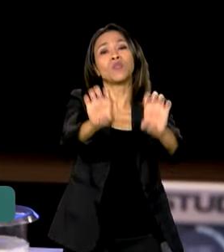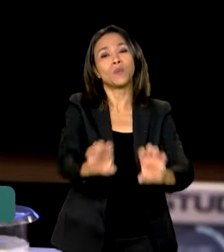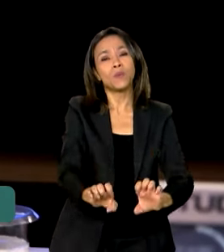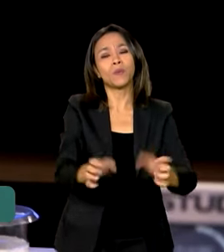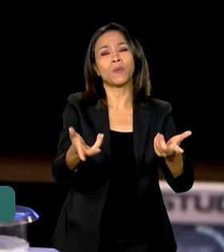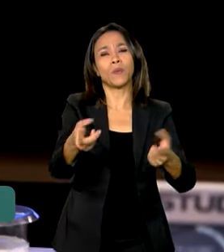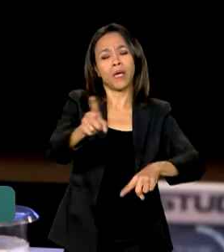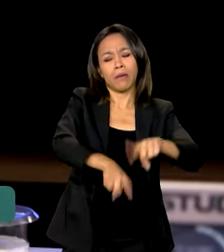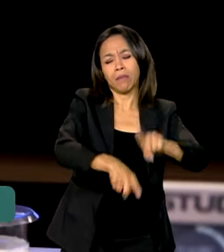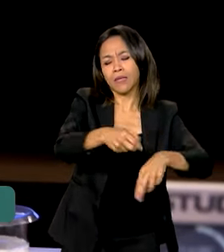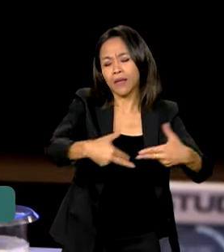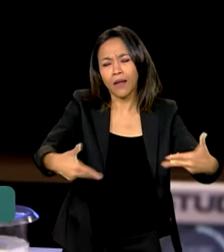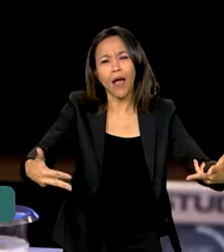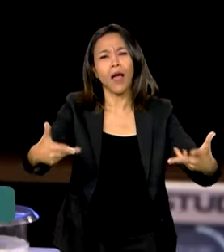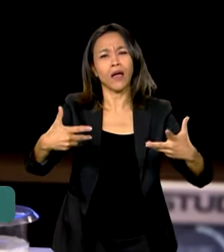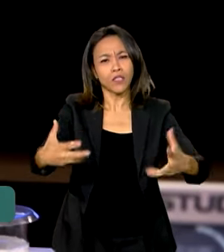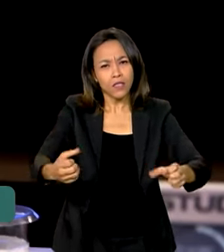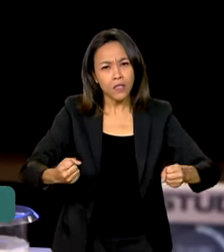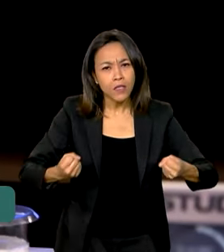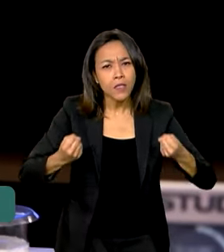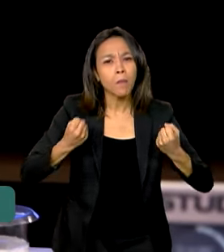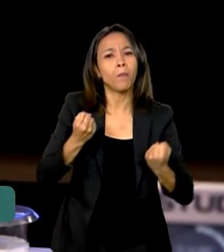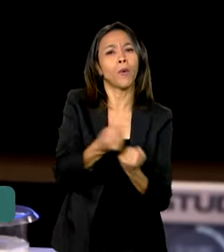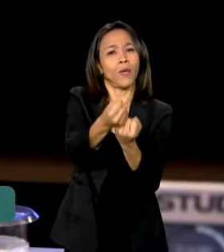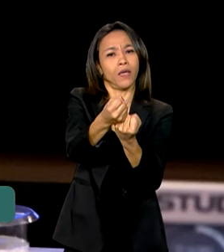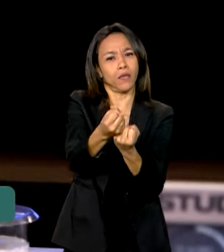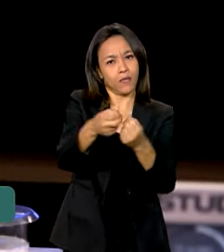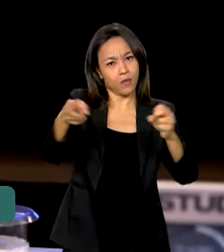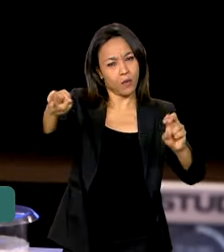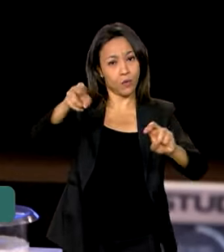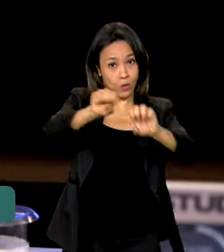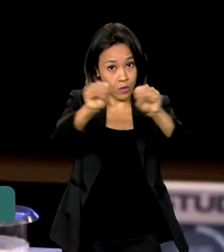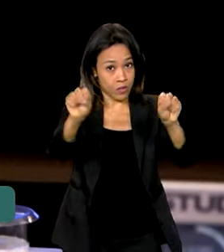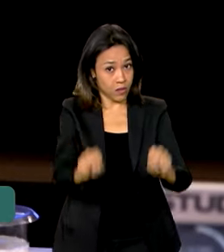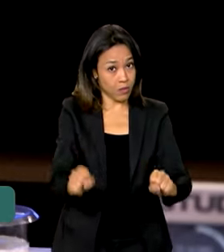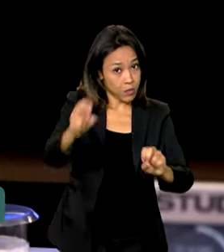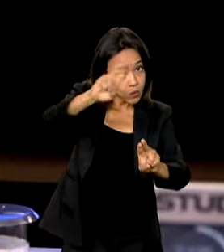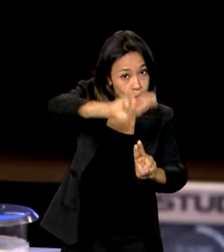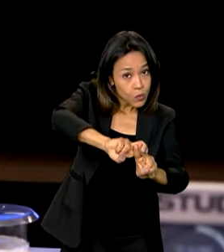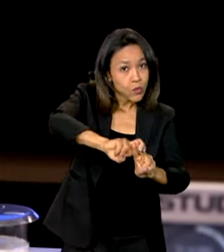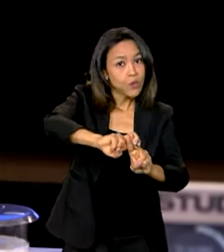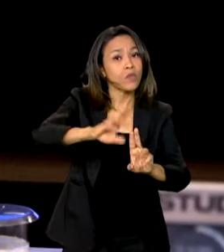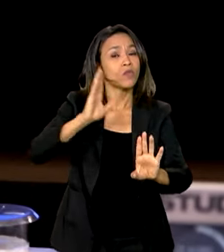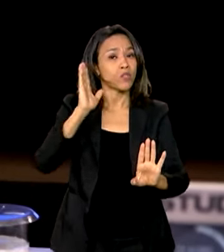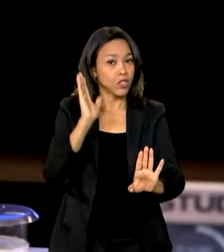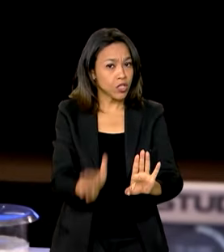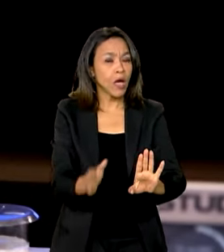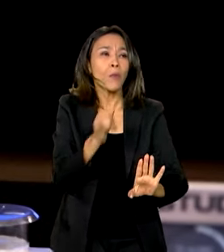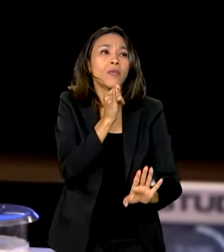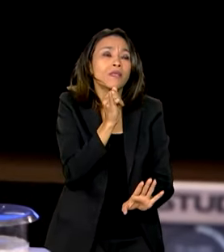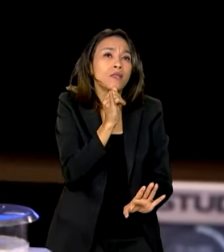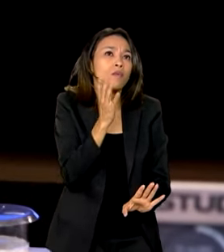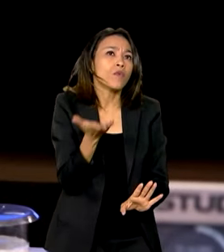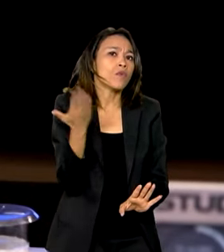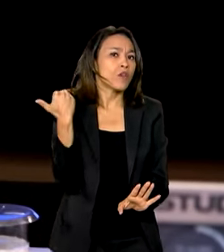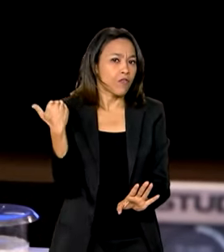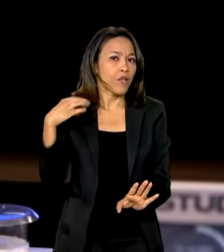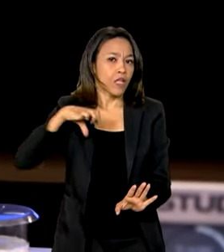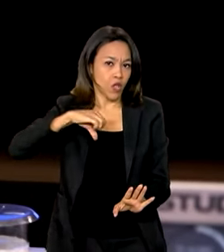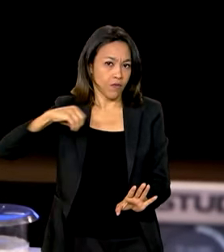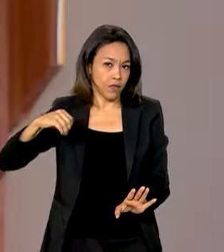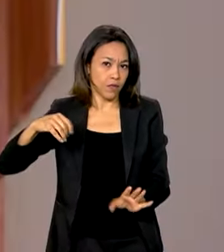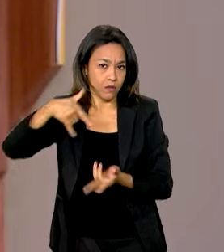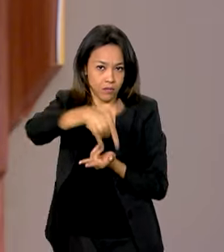equipamentos de saúde, fortalecendo a rede, como já temos feito o exemplo que eu dei dos 900 leitos.